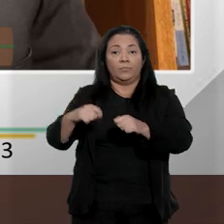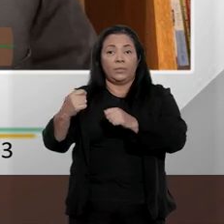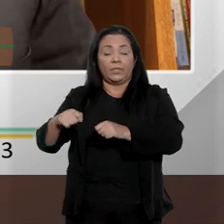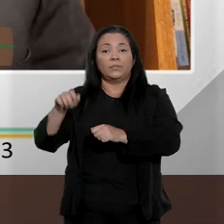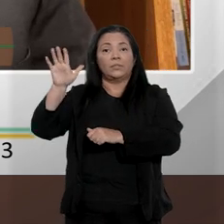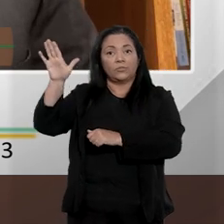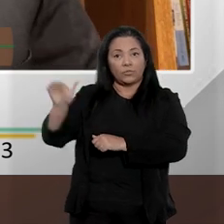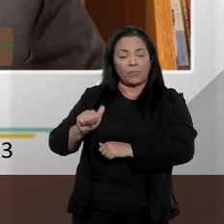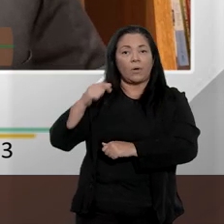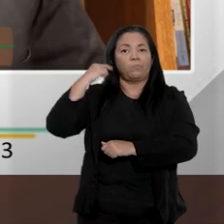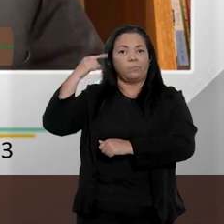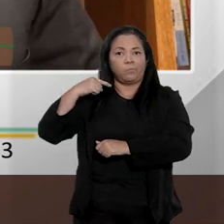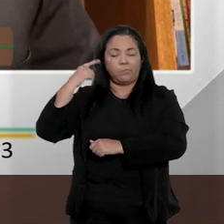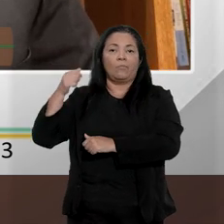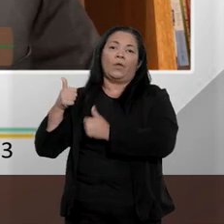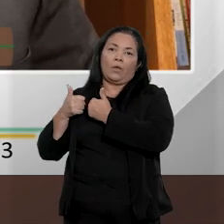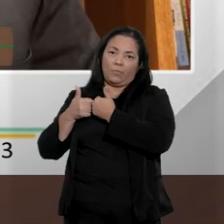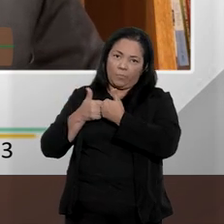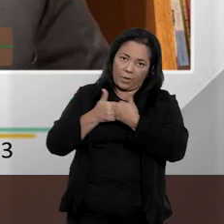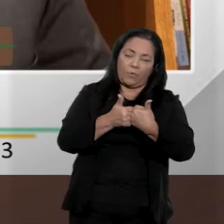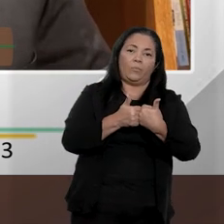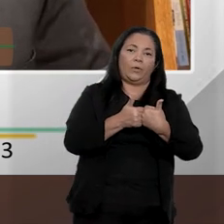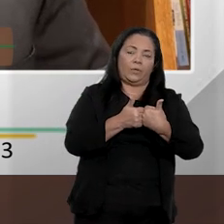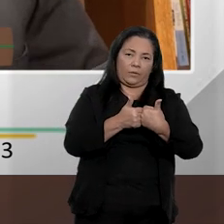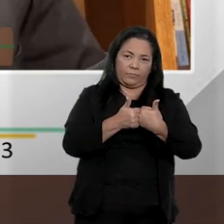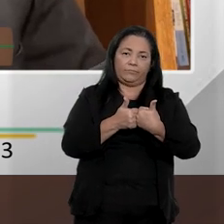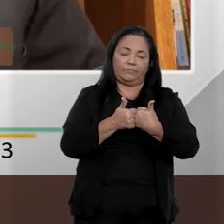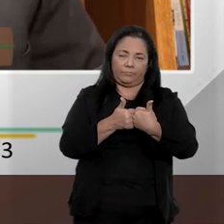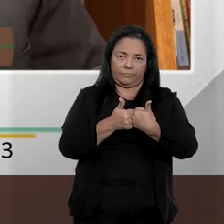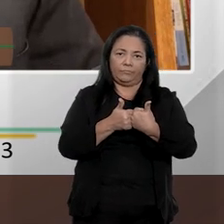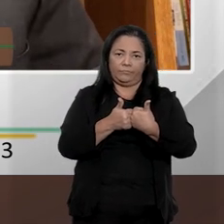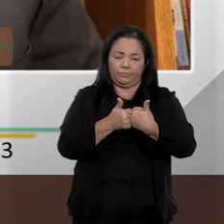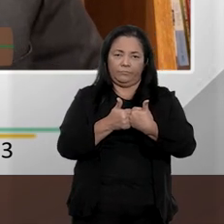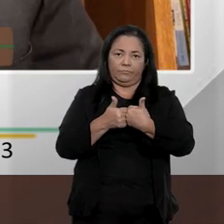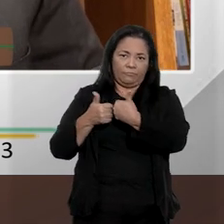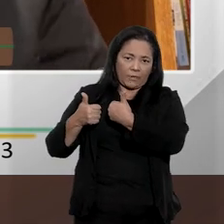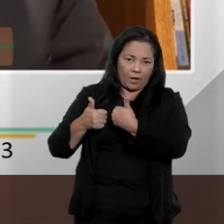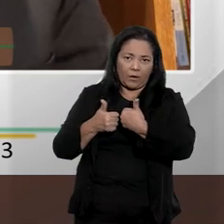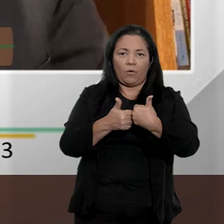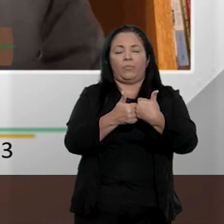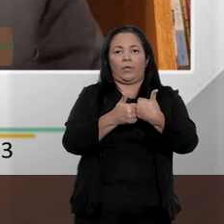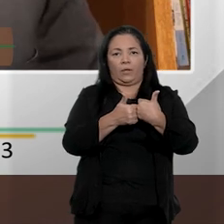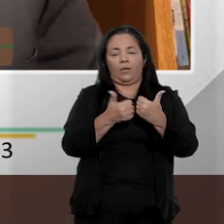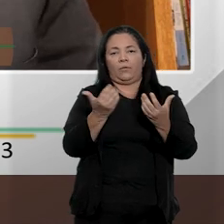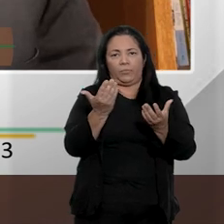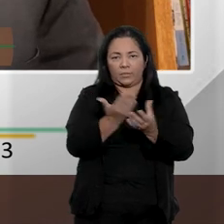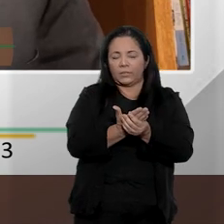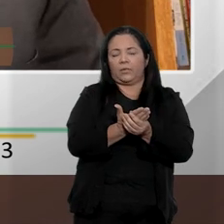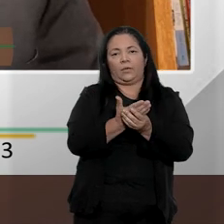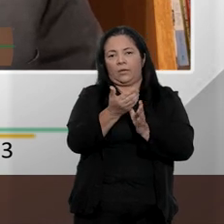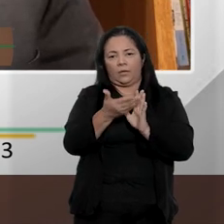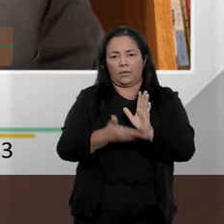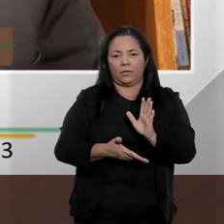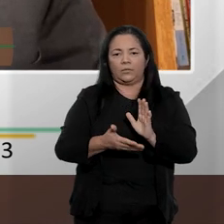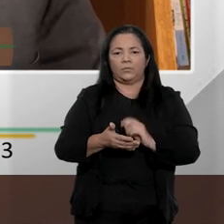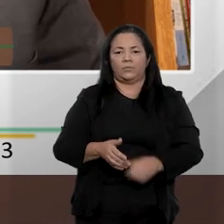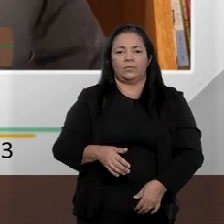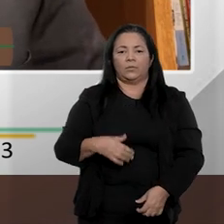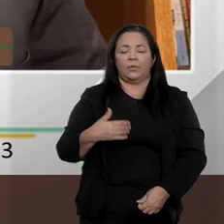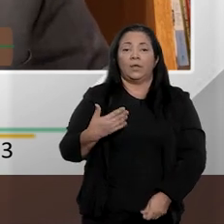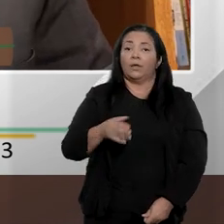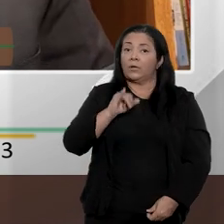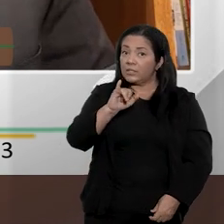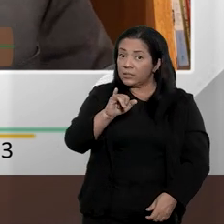a participação de um advogado para acompanhar a vítima do crime. E, não sendo o caso, não podem marcar com as